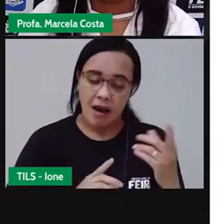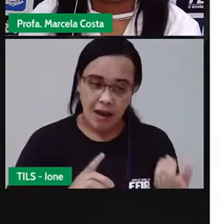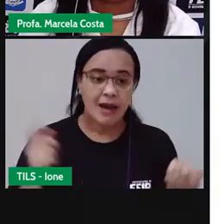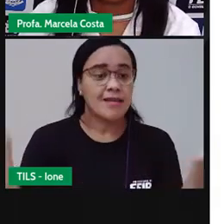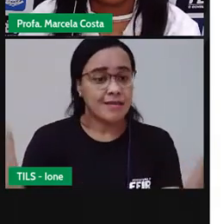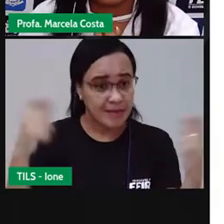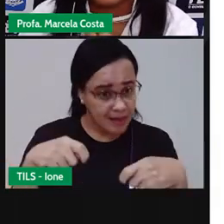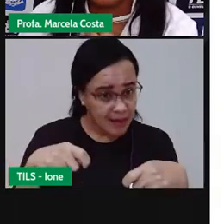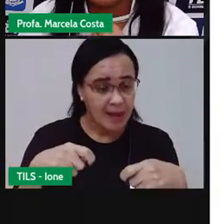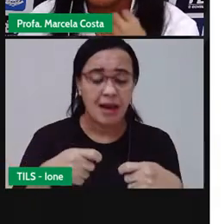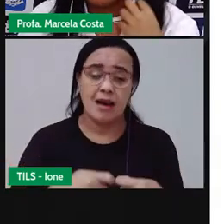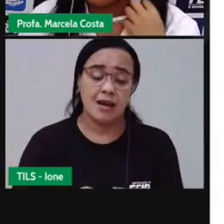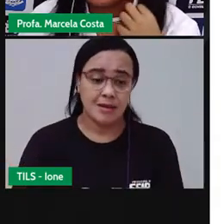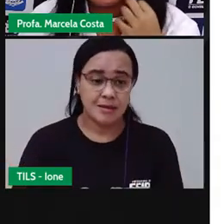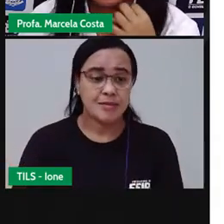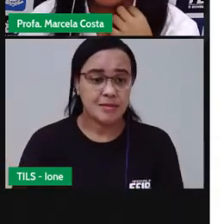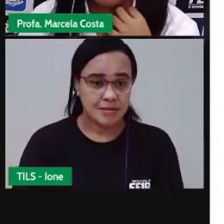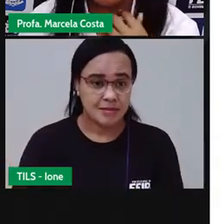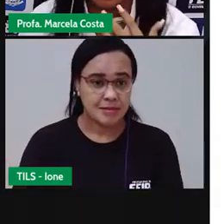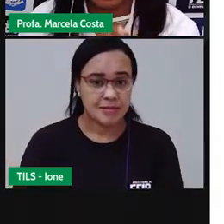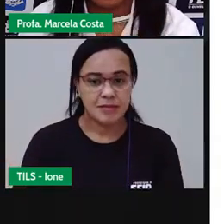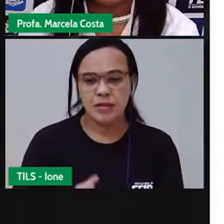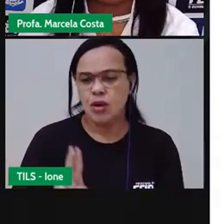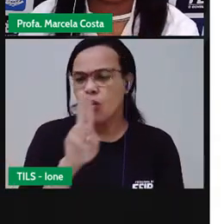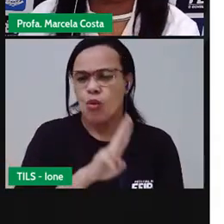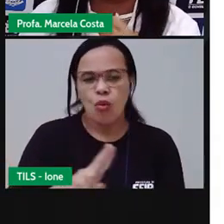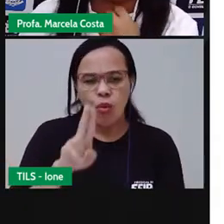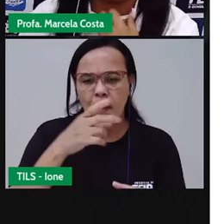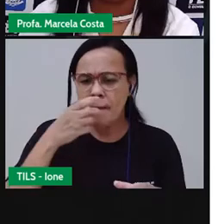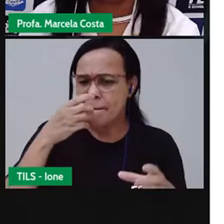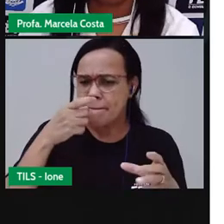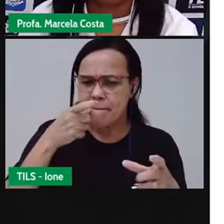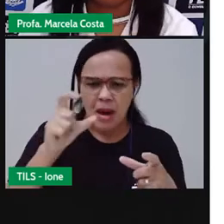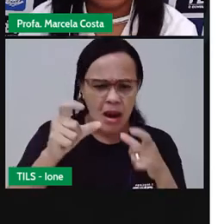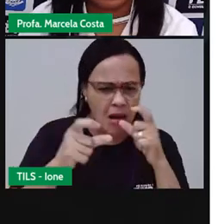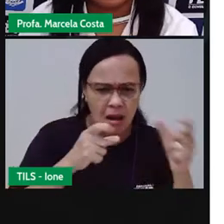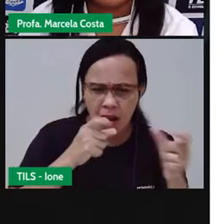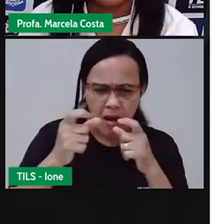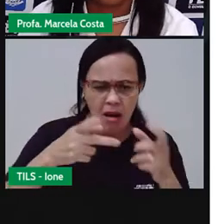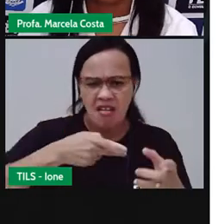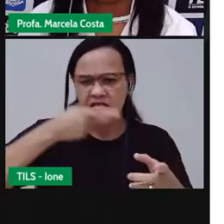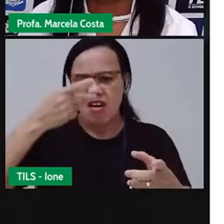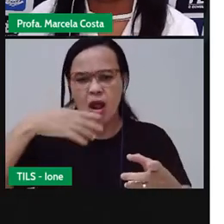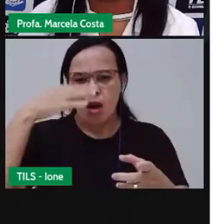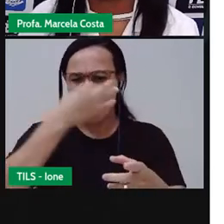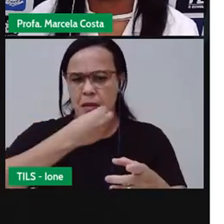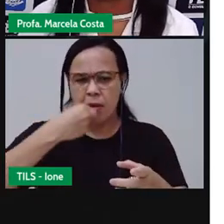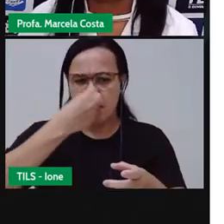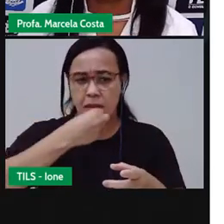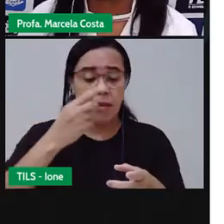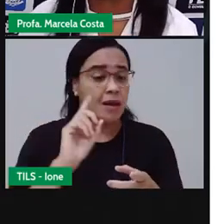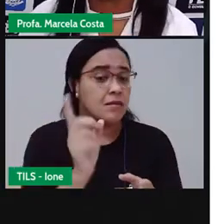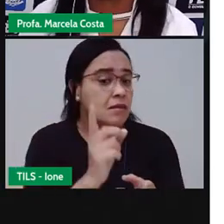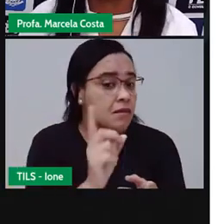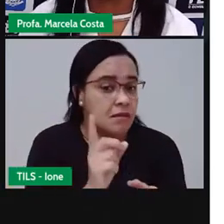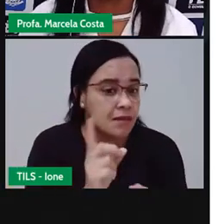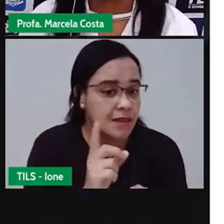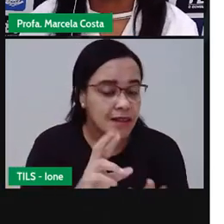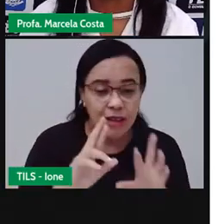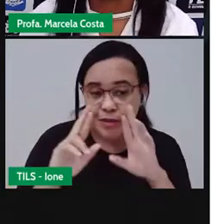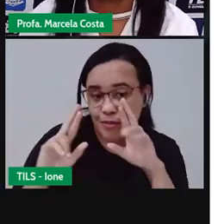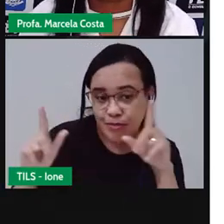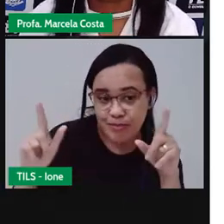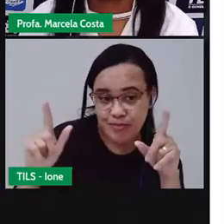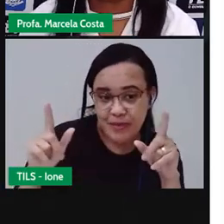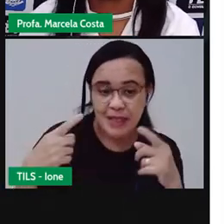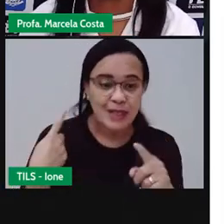sem utilizar nenhuma palavra escrita ou falada. Você consegue saber o